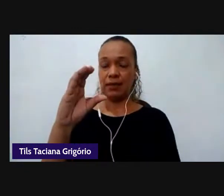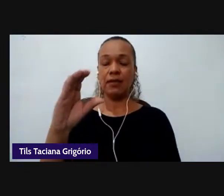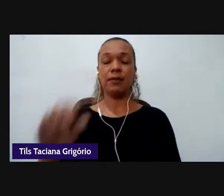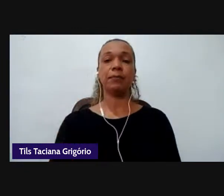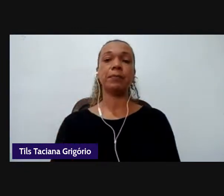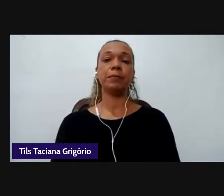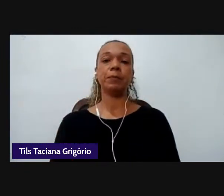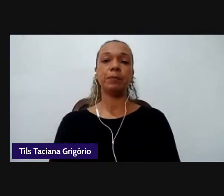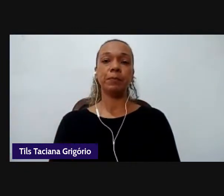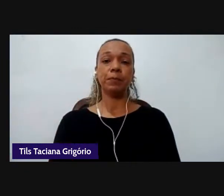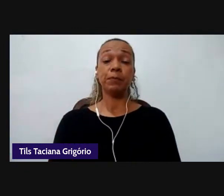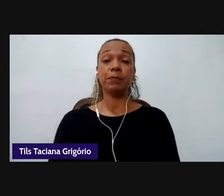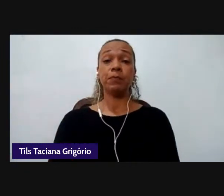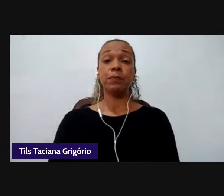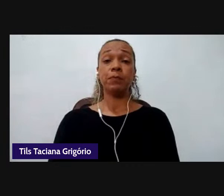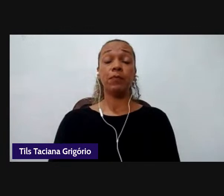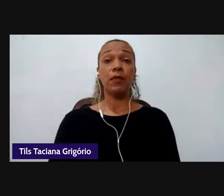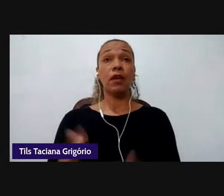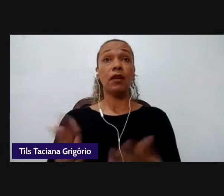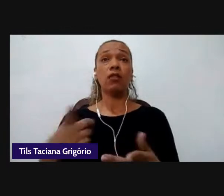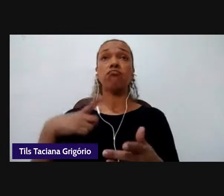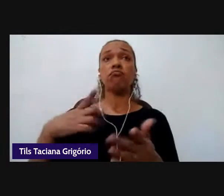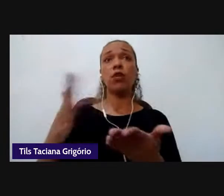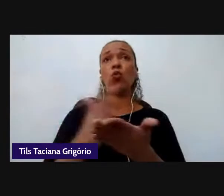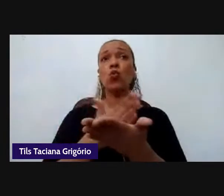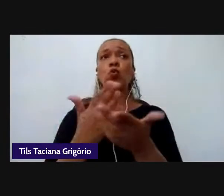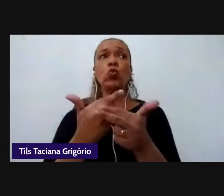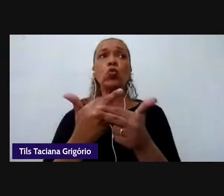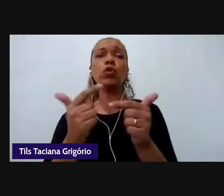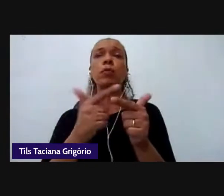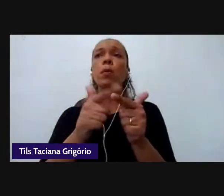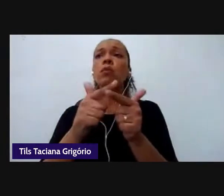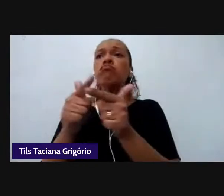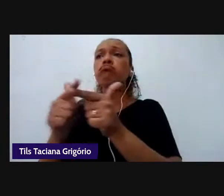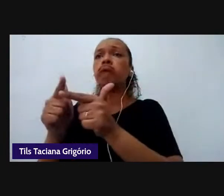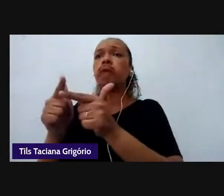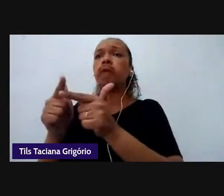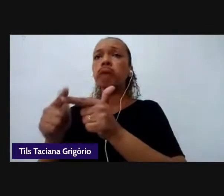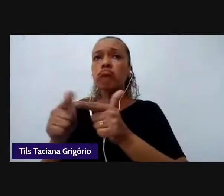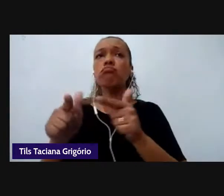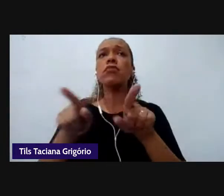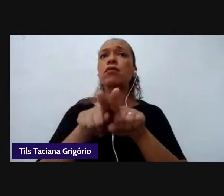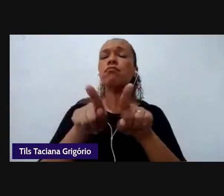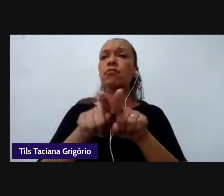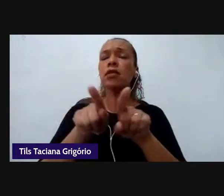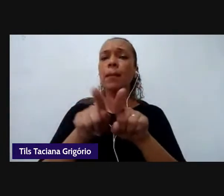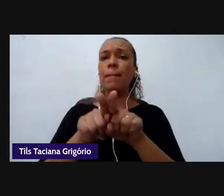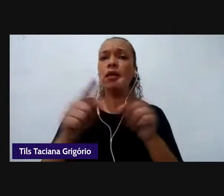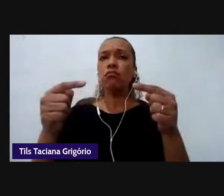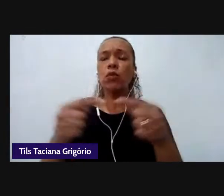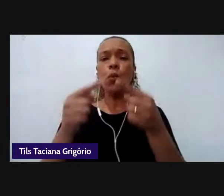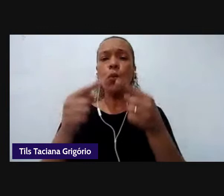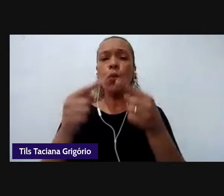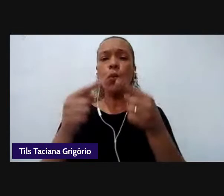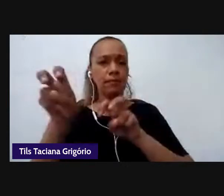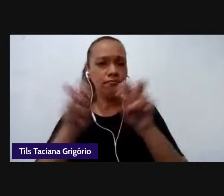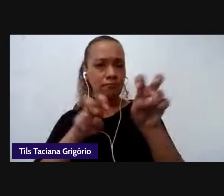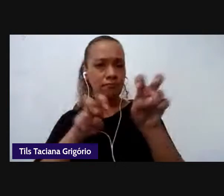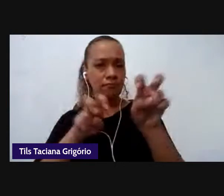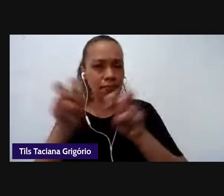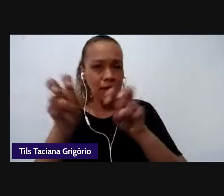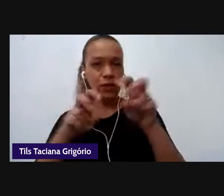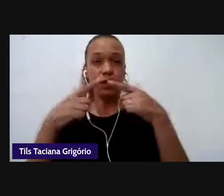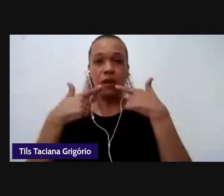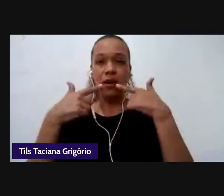Problematizar situações é uma das atividades, é uma das ações da linguística aplicada na